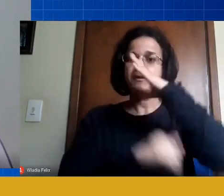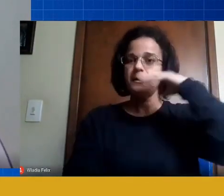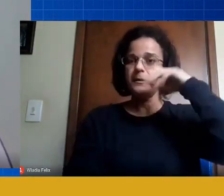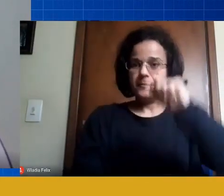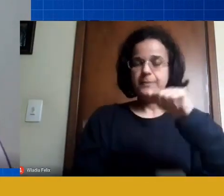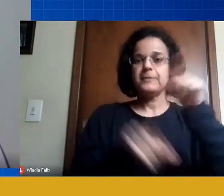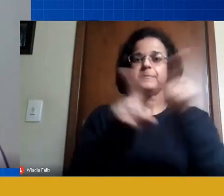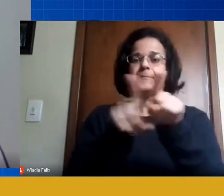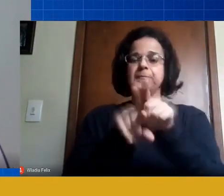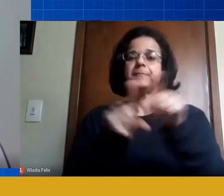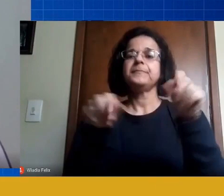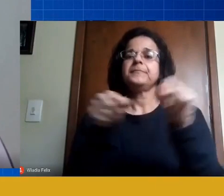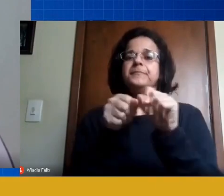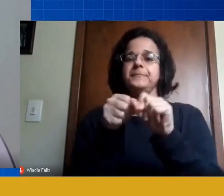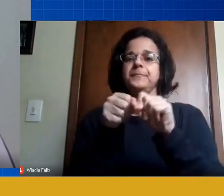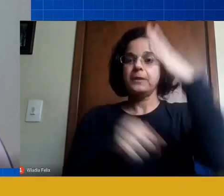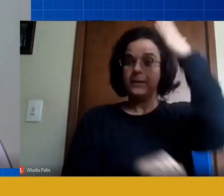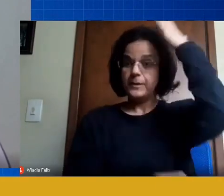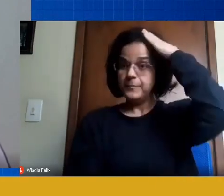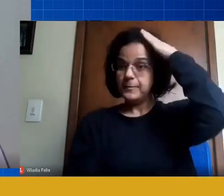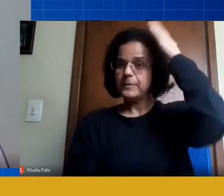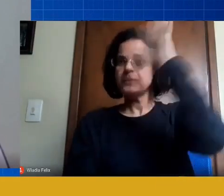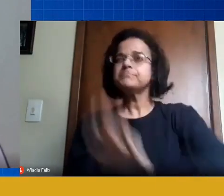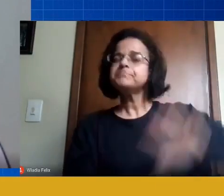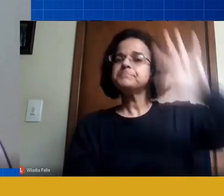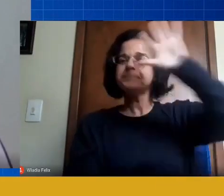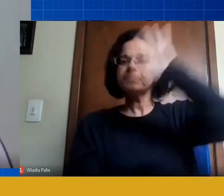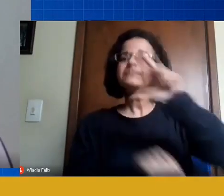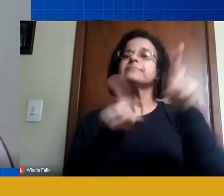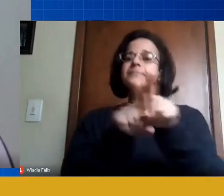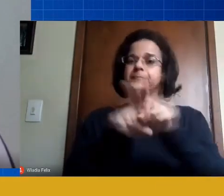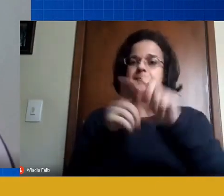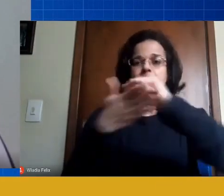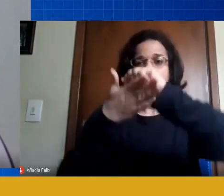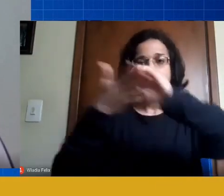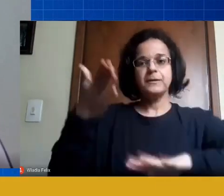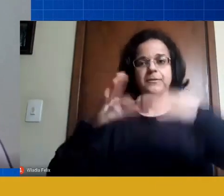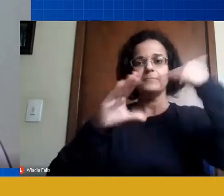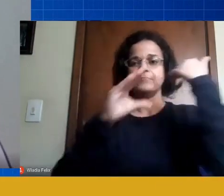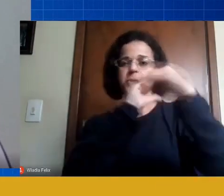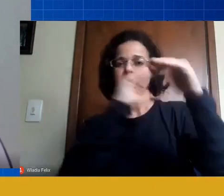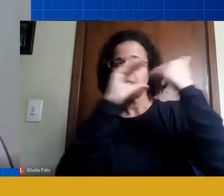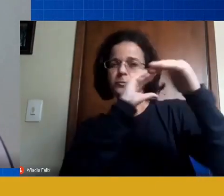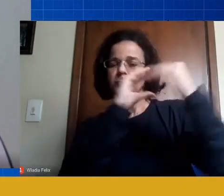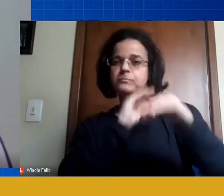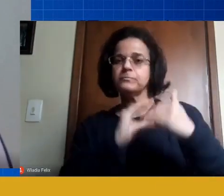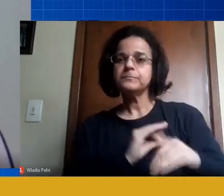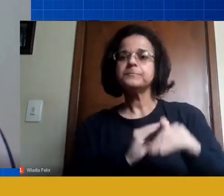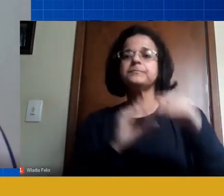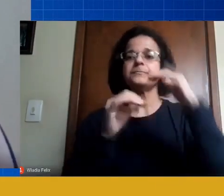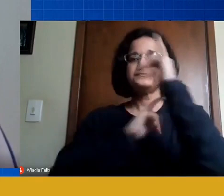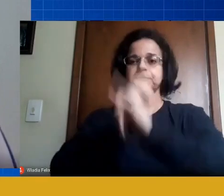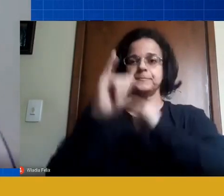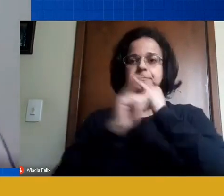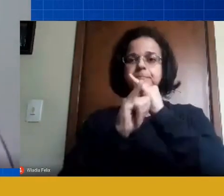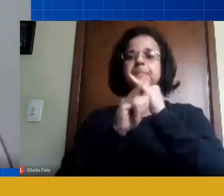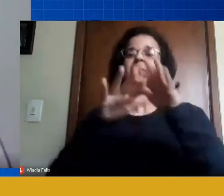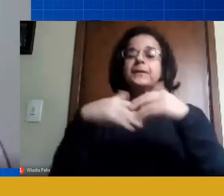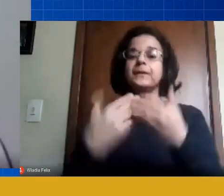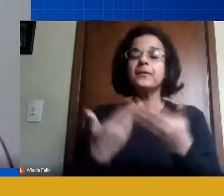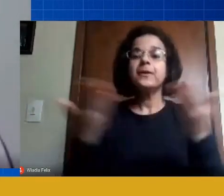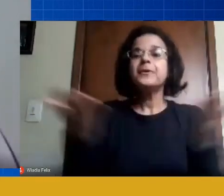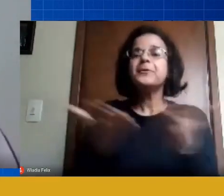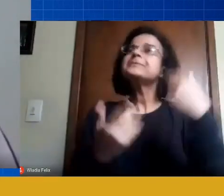a região do Paraná, a maioria também é com atividade remota, sabe professor Vicente, professor Israel. E a gente fica naquela grande